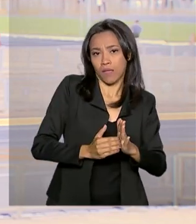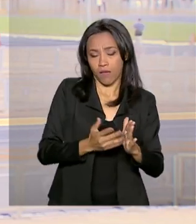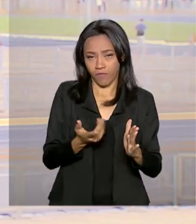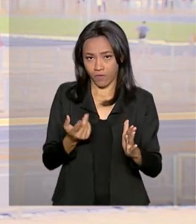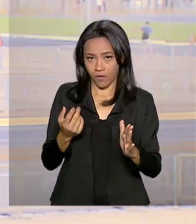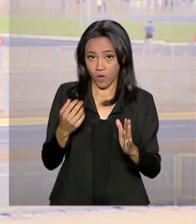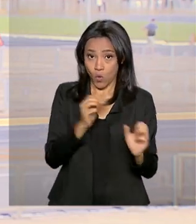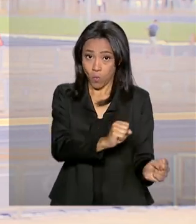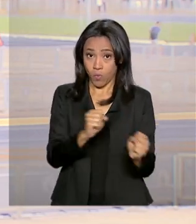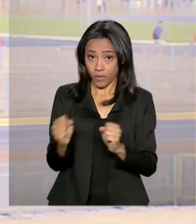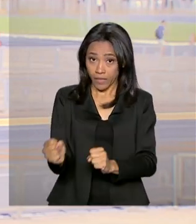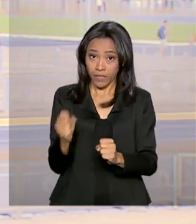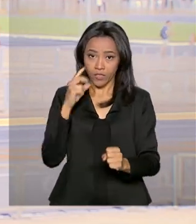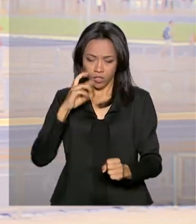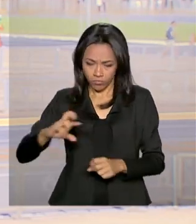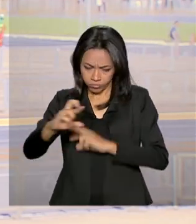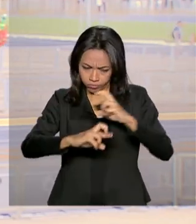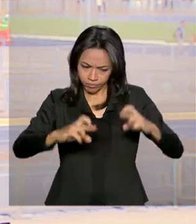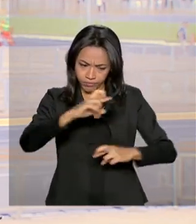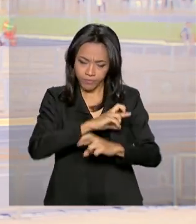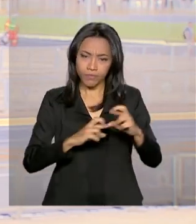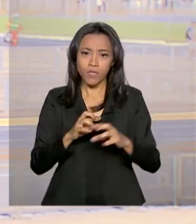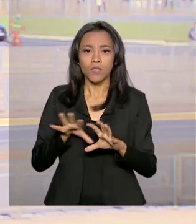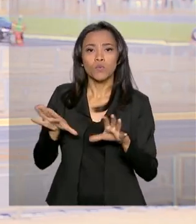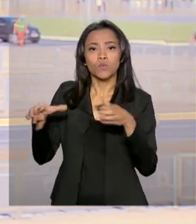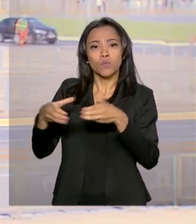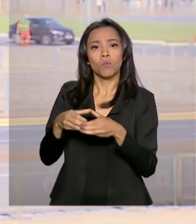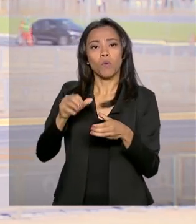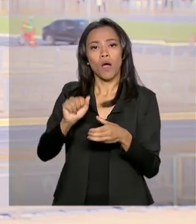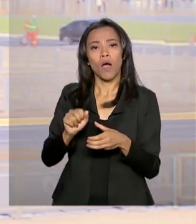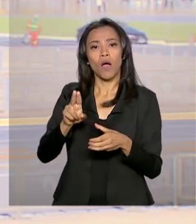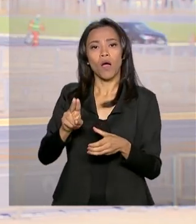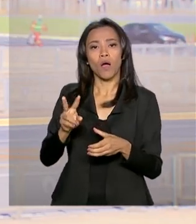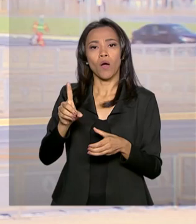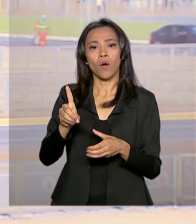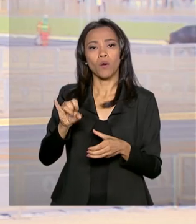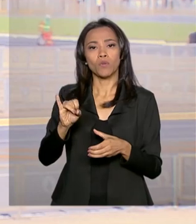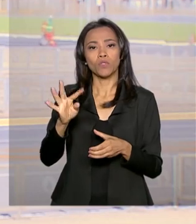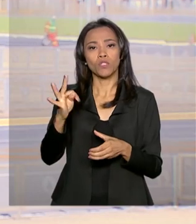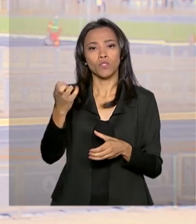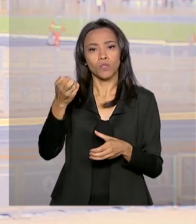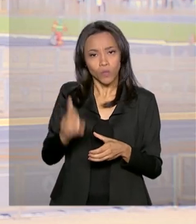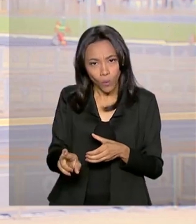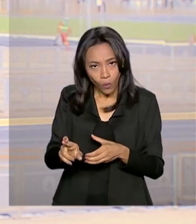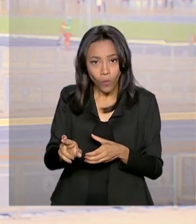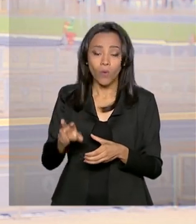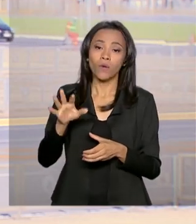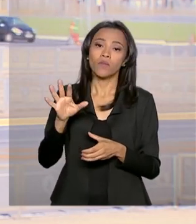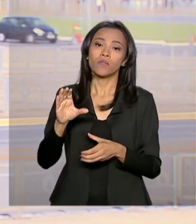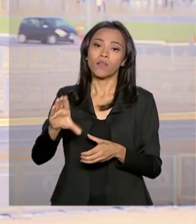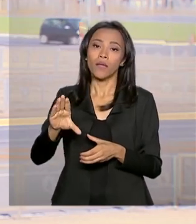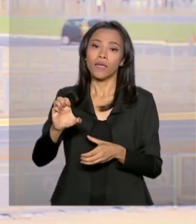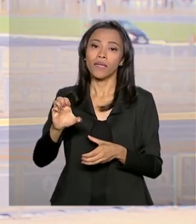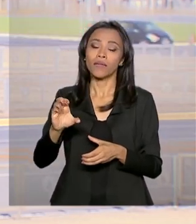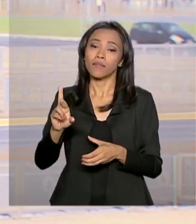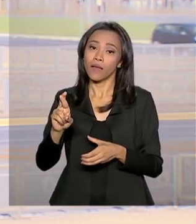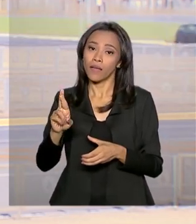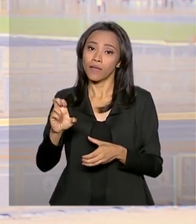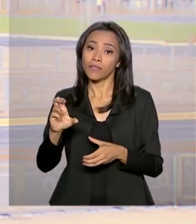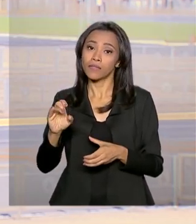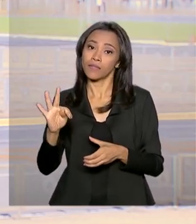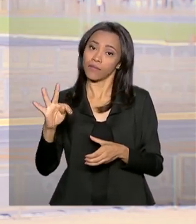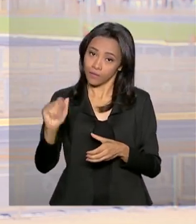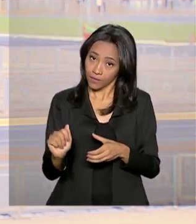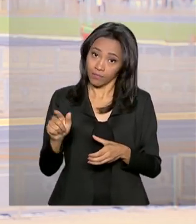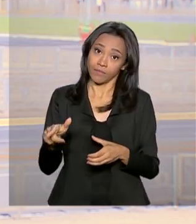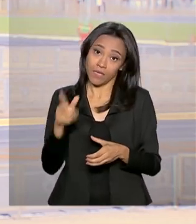investigação dos auditores da Receita e concordaram em debater esse assunto por meio de um projeto de lei. Fora isso, eles